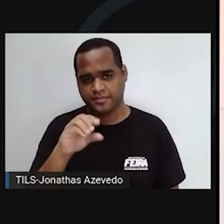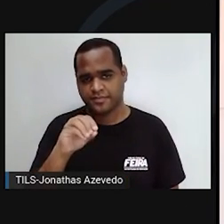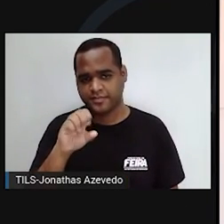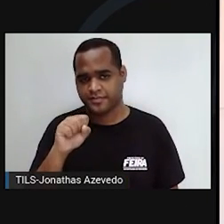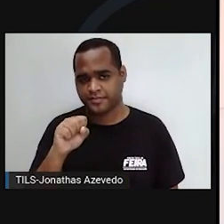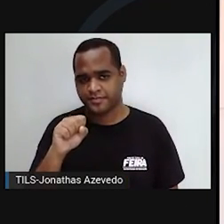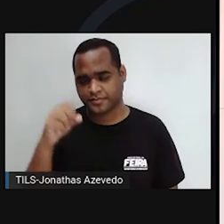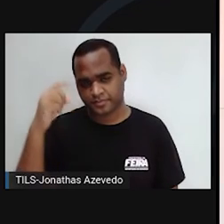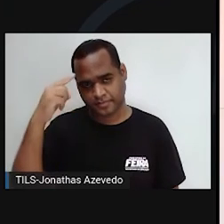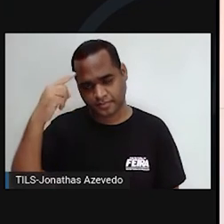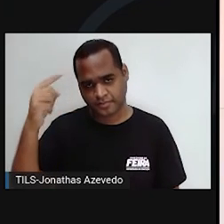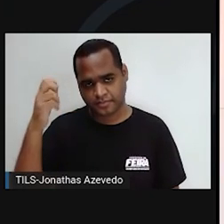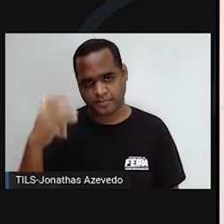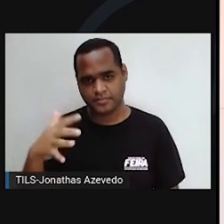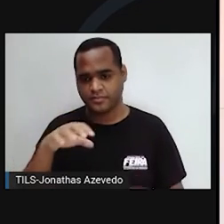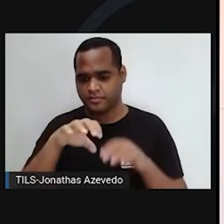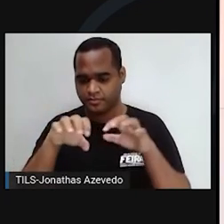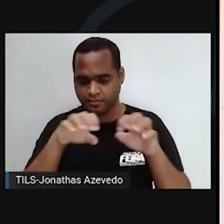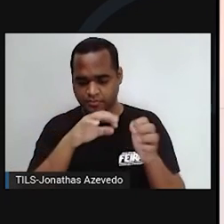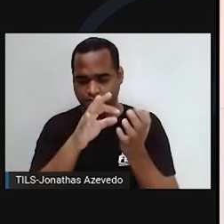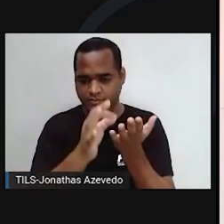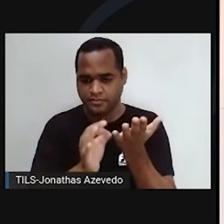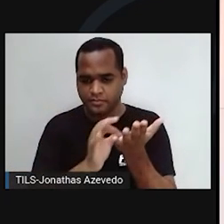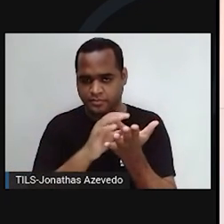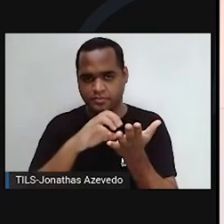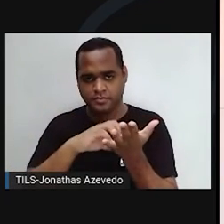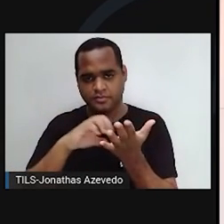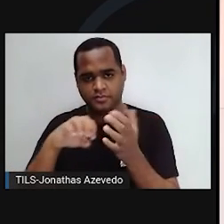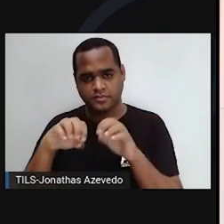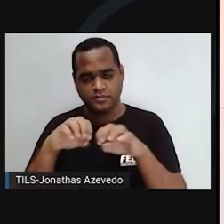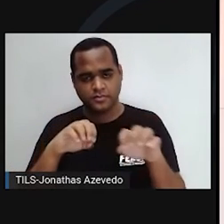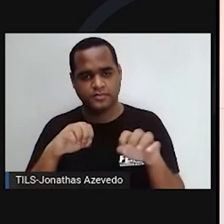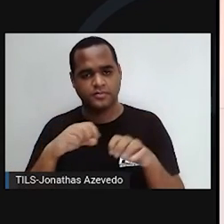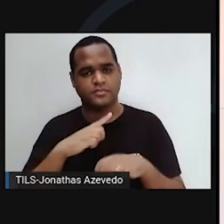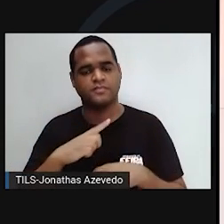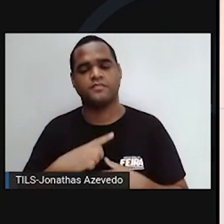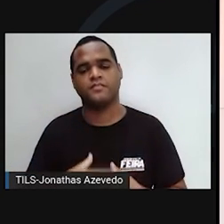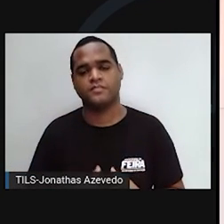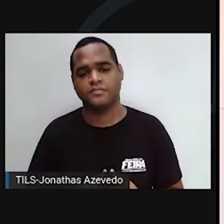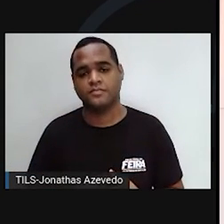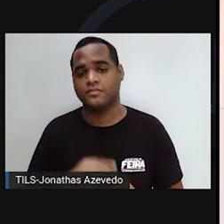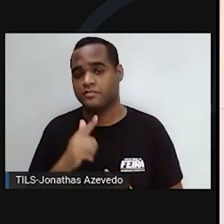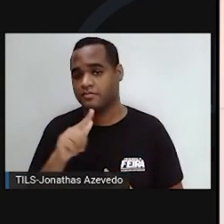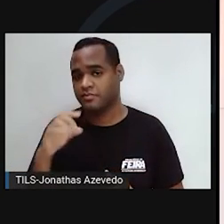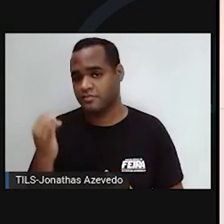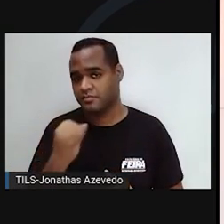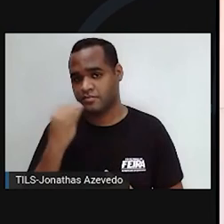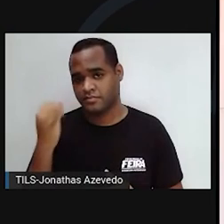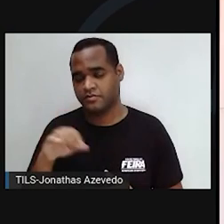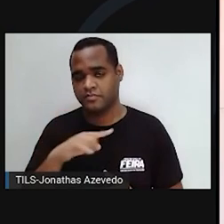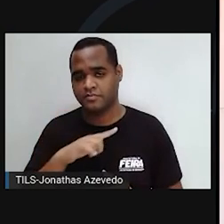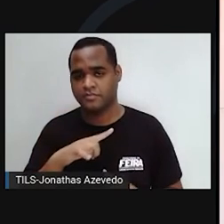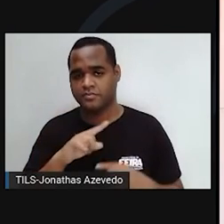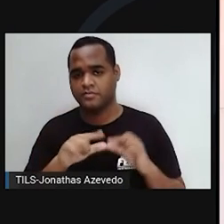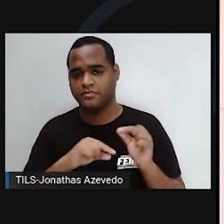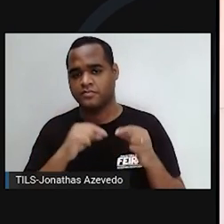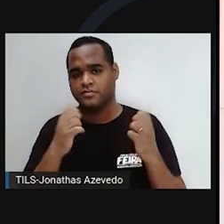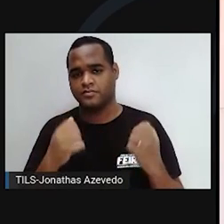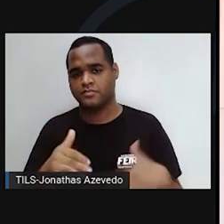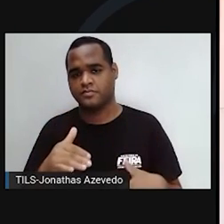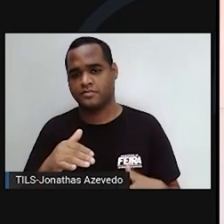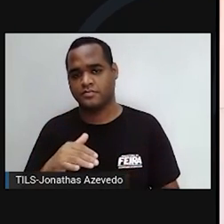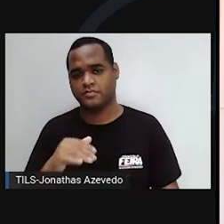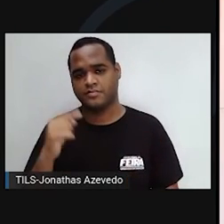de divisão celular. A planta não tem centríolo? Não tem centríolo. Uma outra coisa, a célula animal, ela tem o chamado